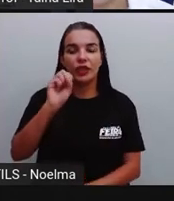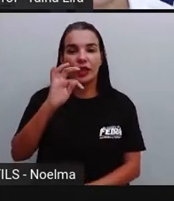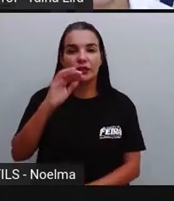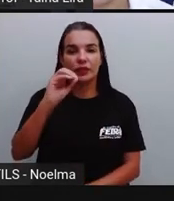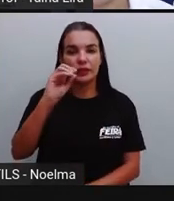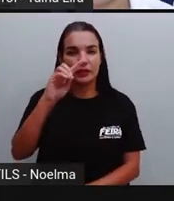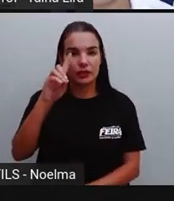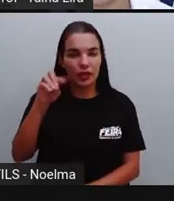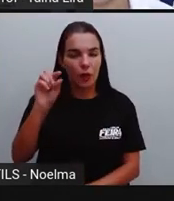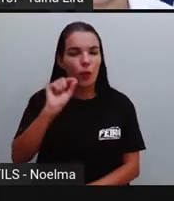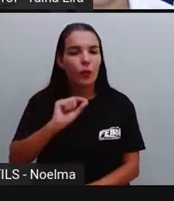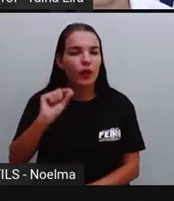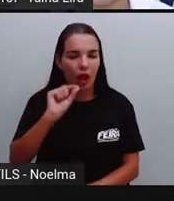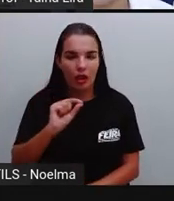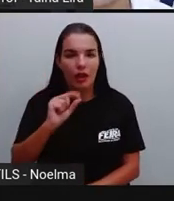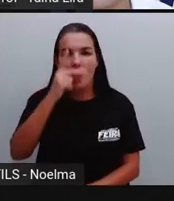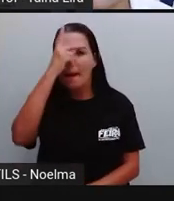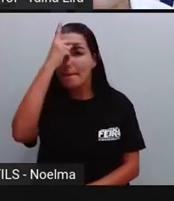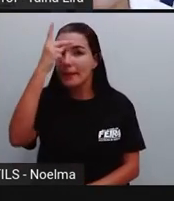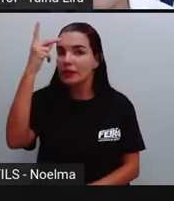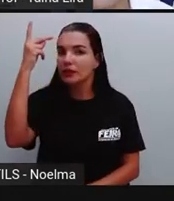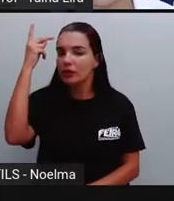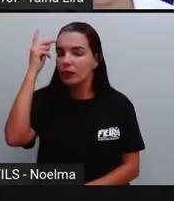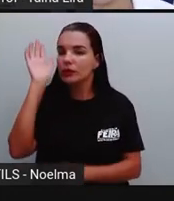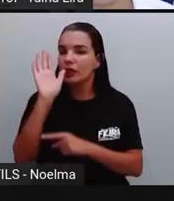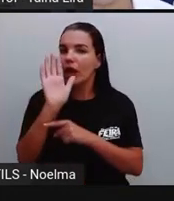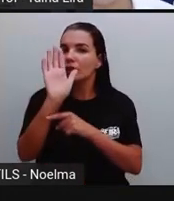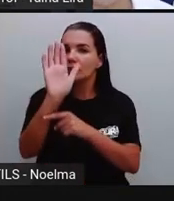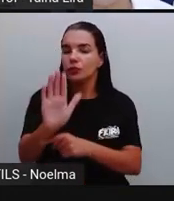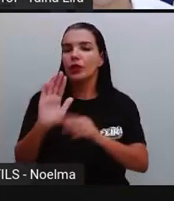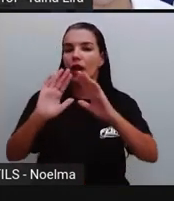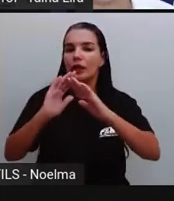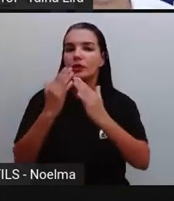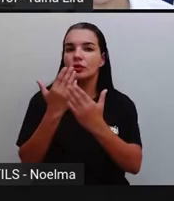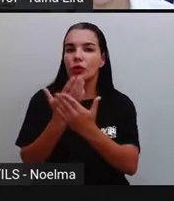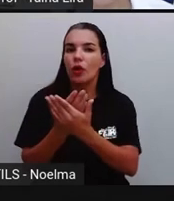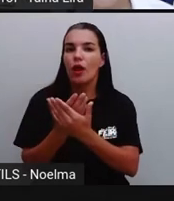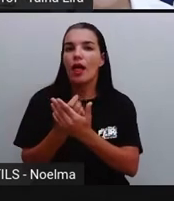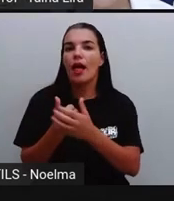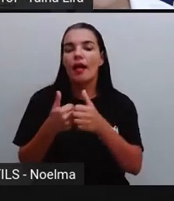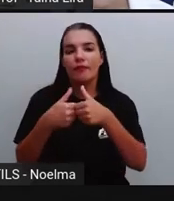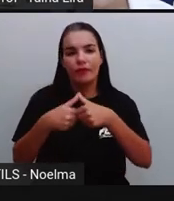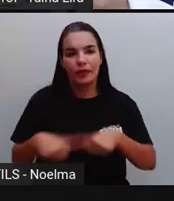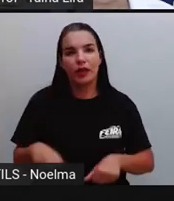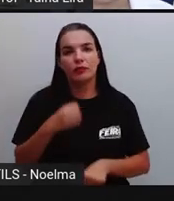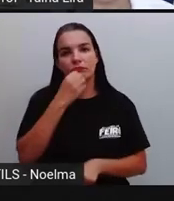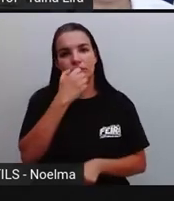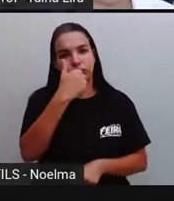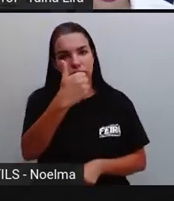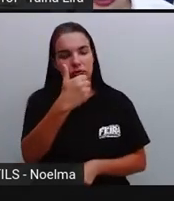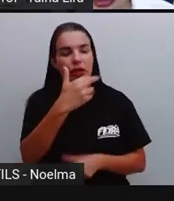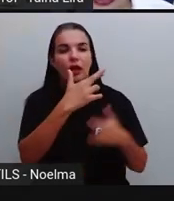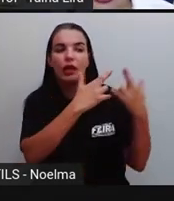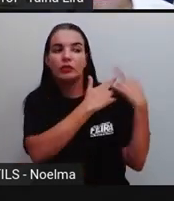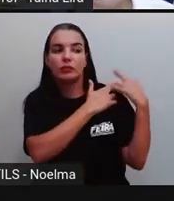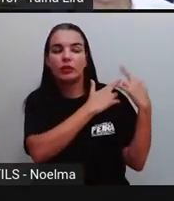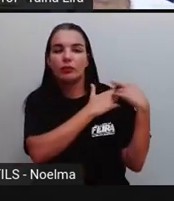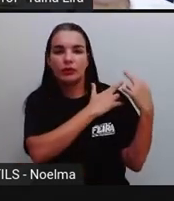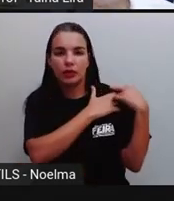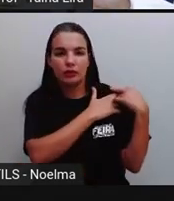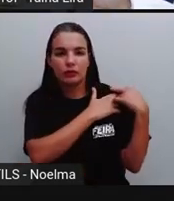que ajudam a escola a funcionar. Então, se ajuda a escola a funcionar, elas estão lá na escola fazendo o quê?